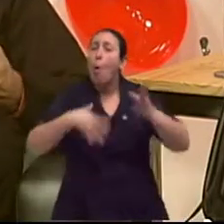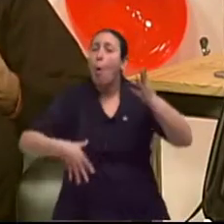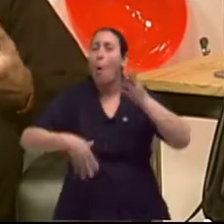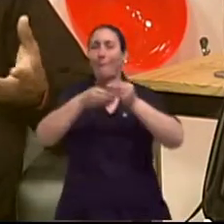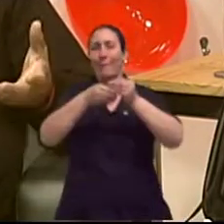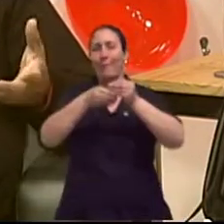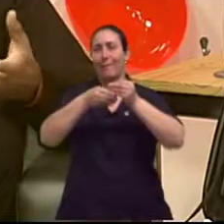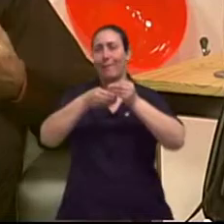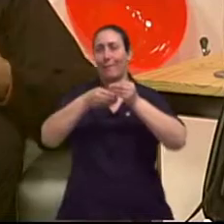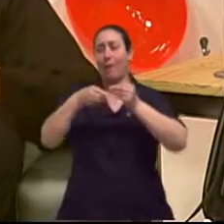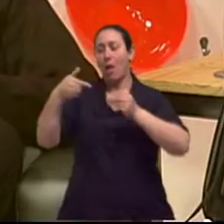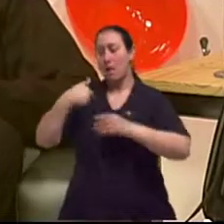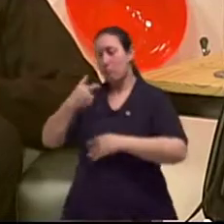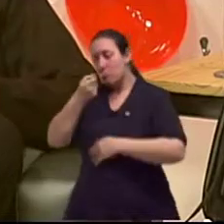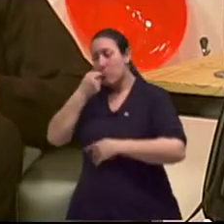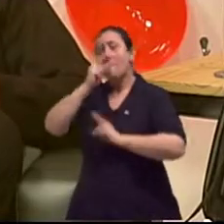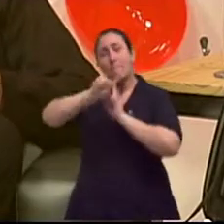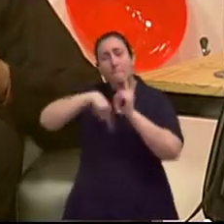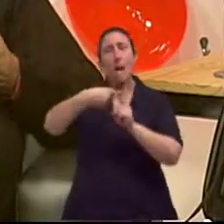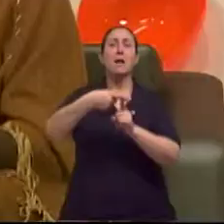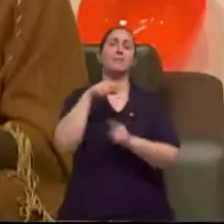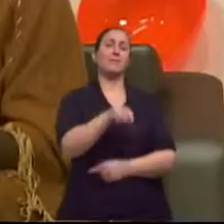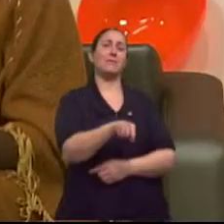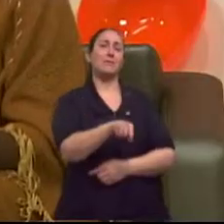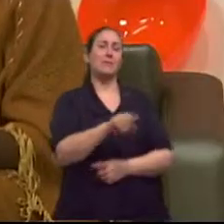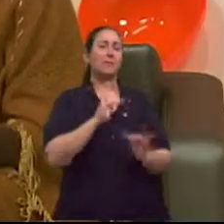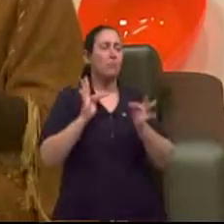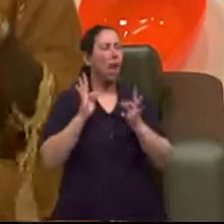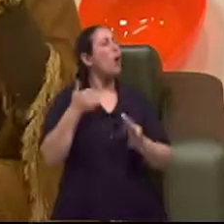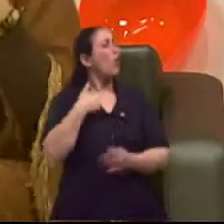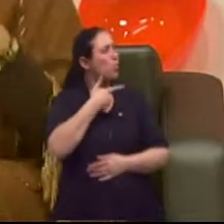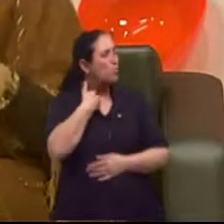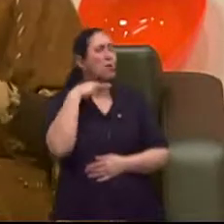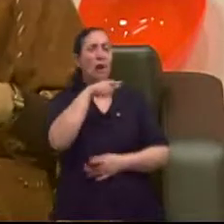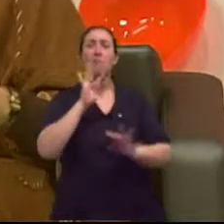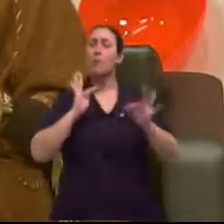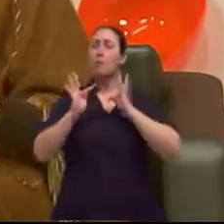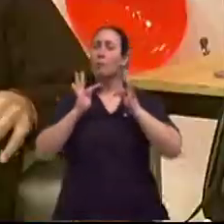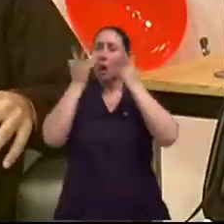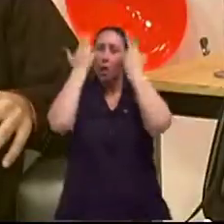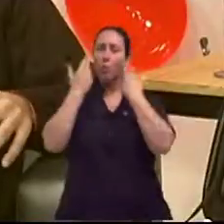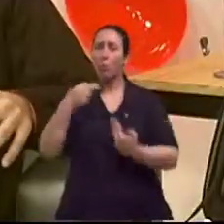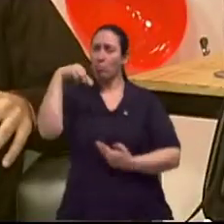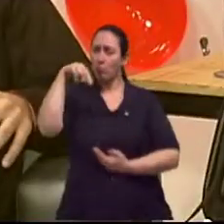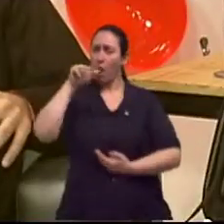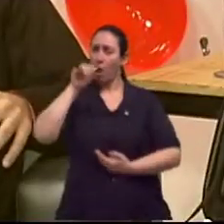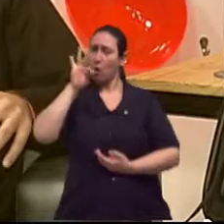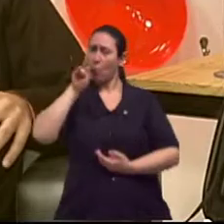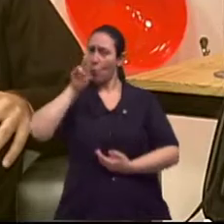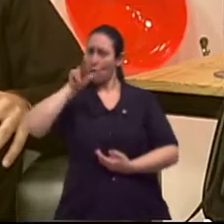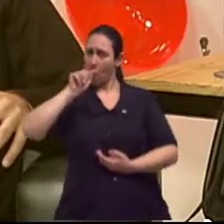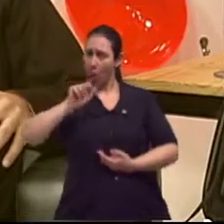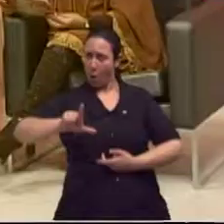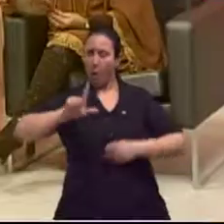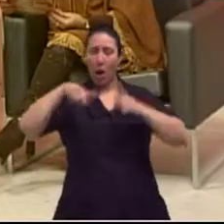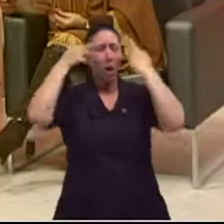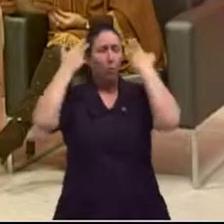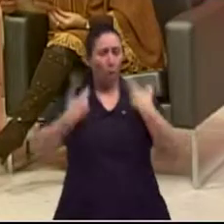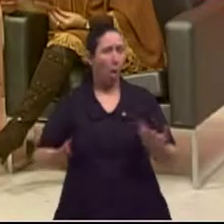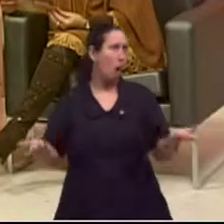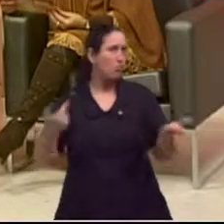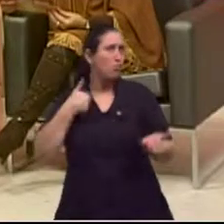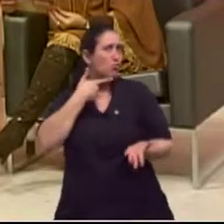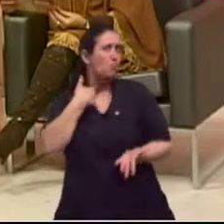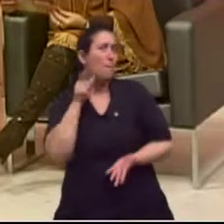terapia integrativa e complementar. Eu gostei do natural, porque vai na nossa natureza. Não vai fora da natureza. É.